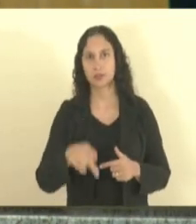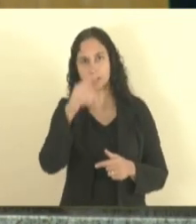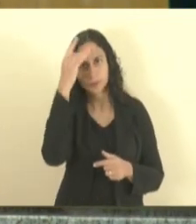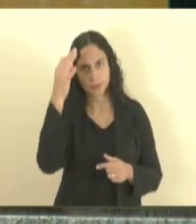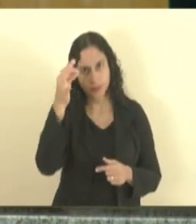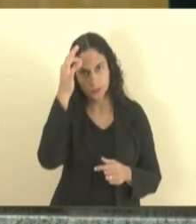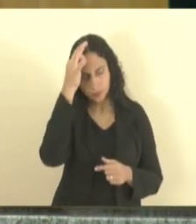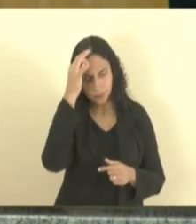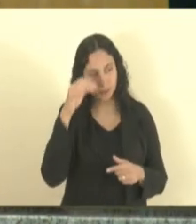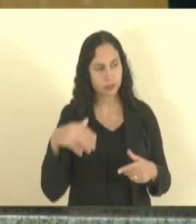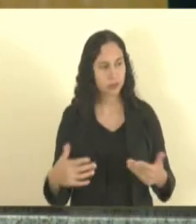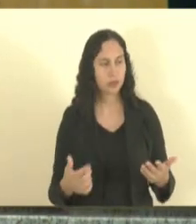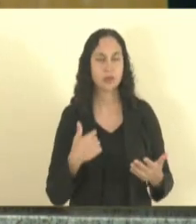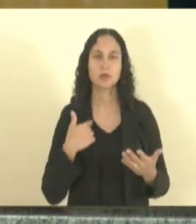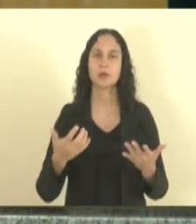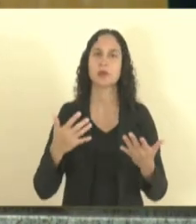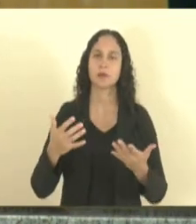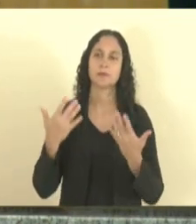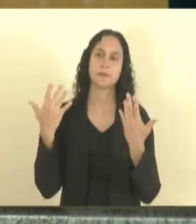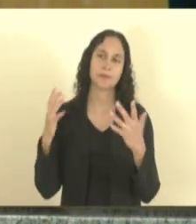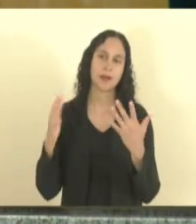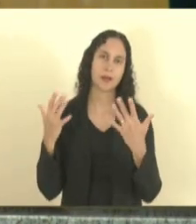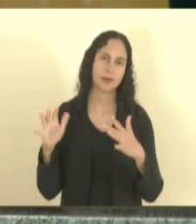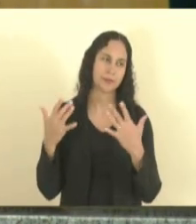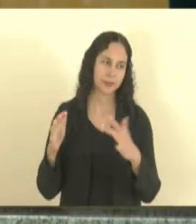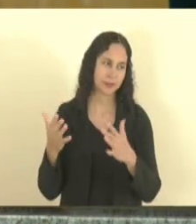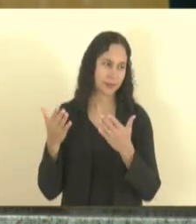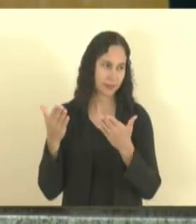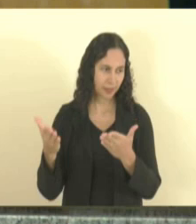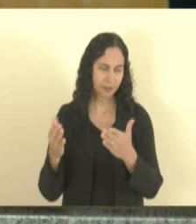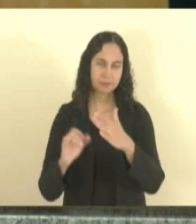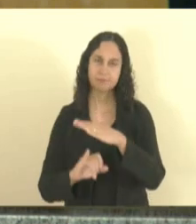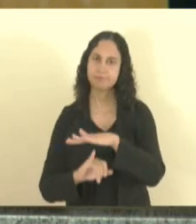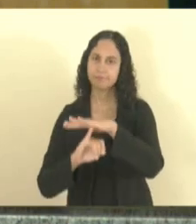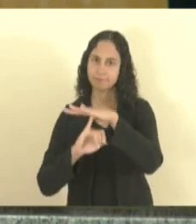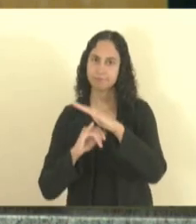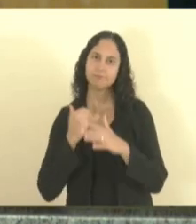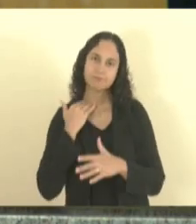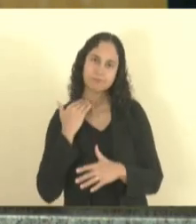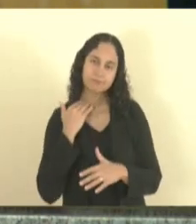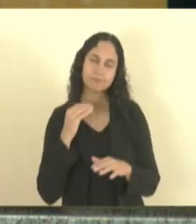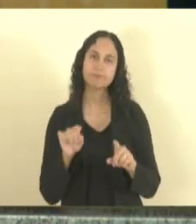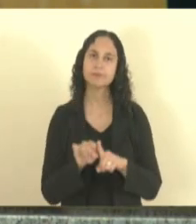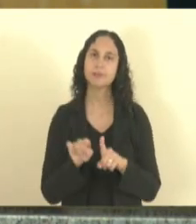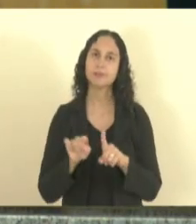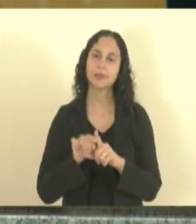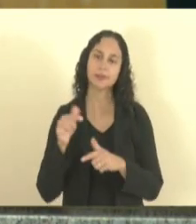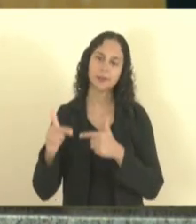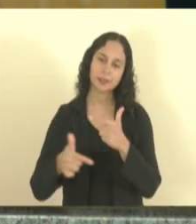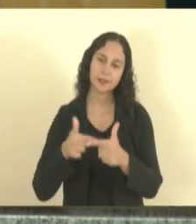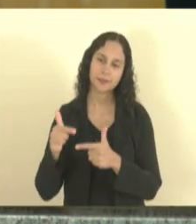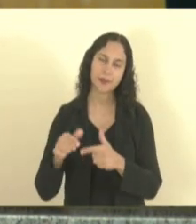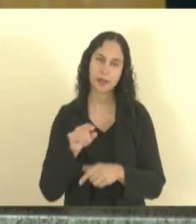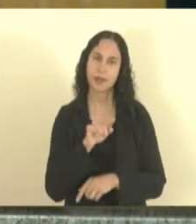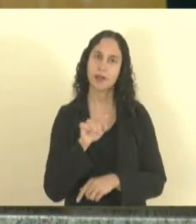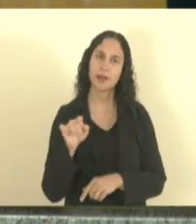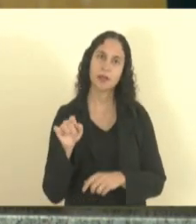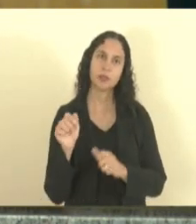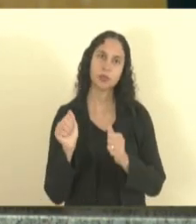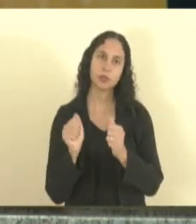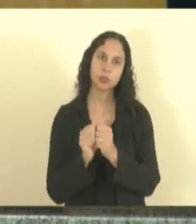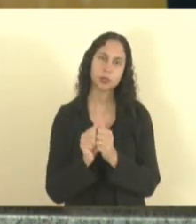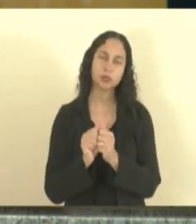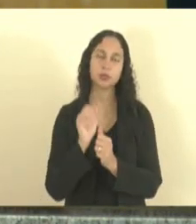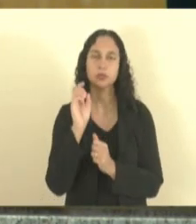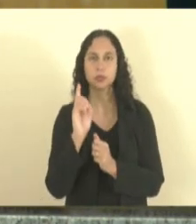então eu quero aqui parabenizar essa importante instituição e o trabalho dos senhores dos membros da diretoria da